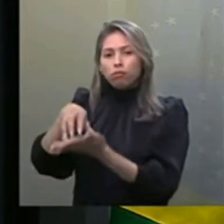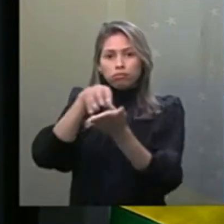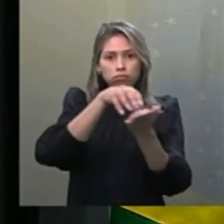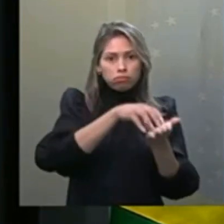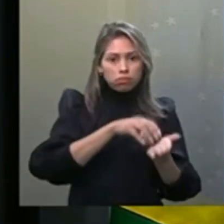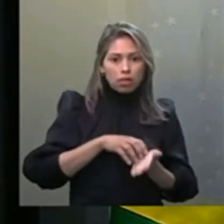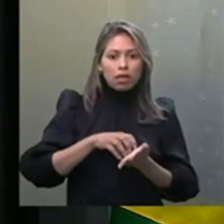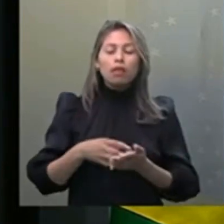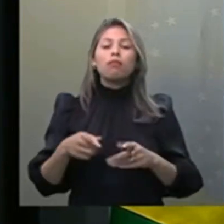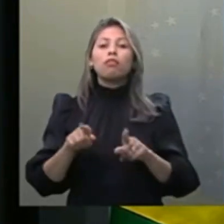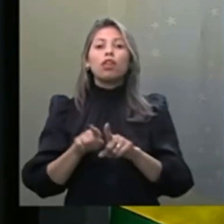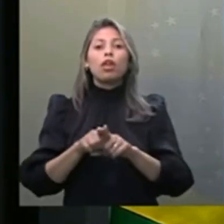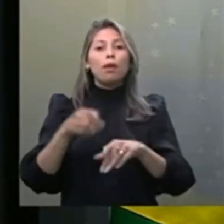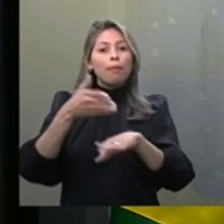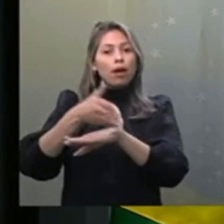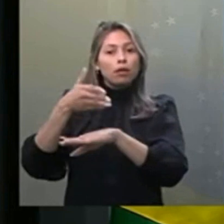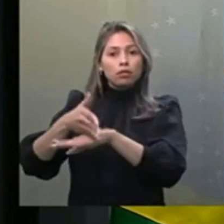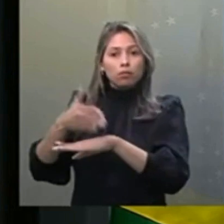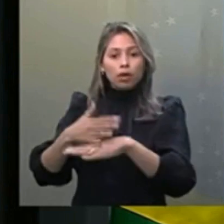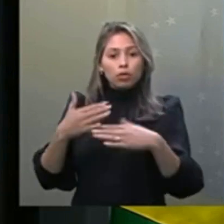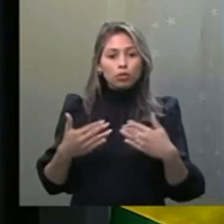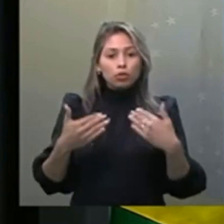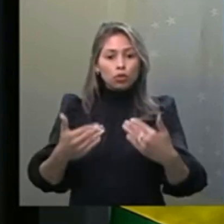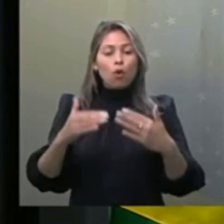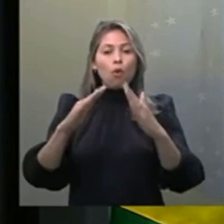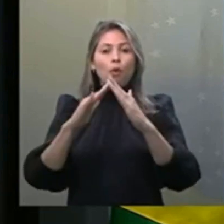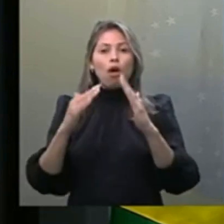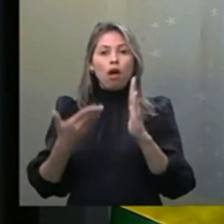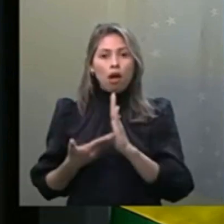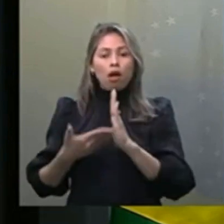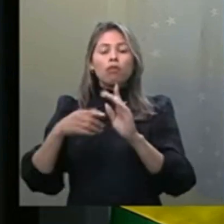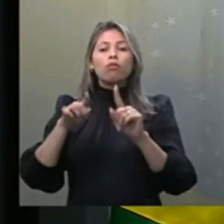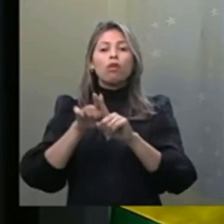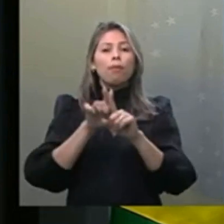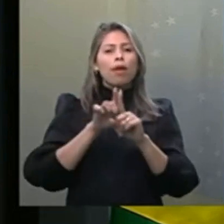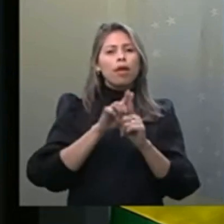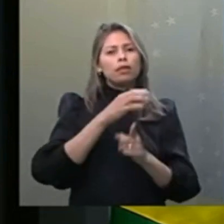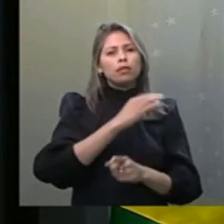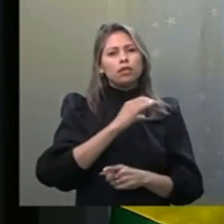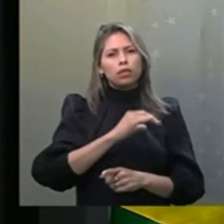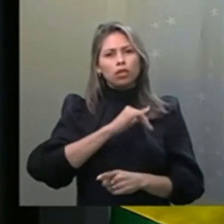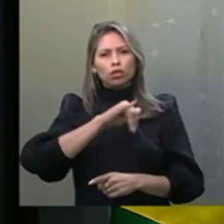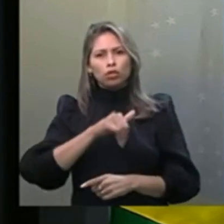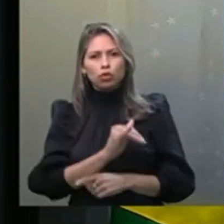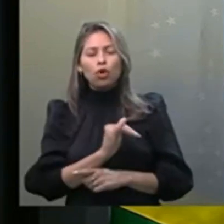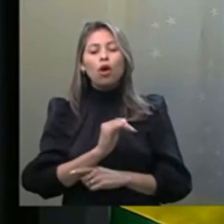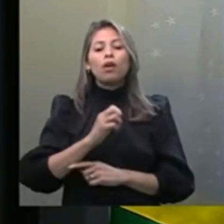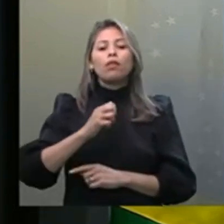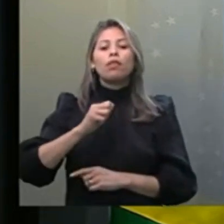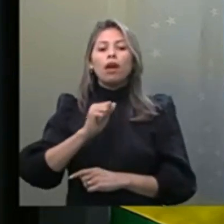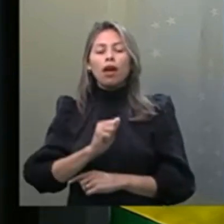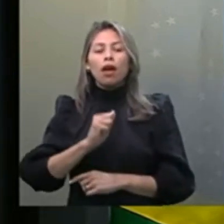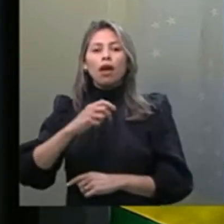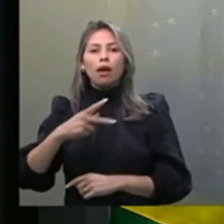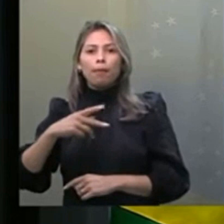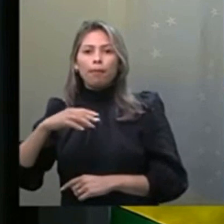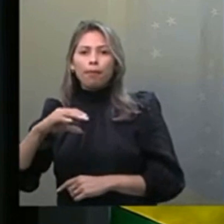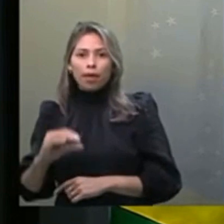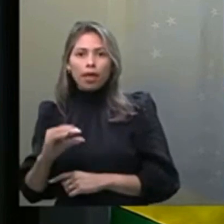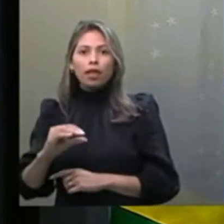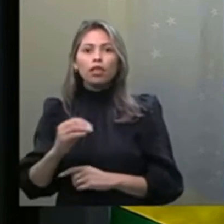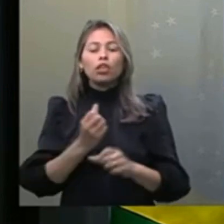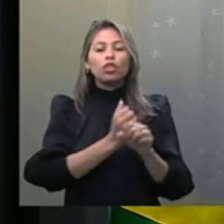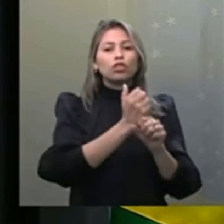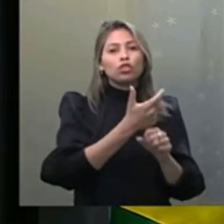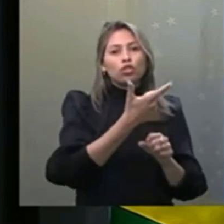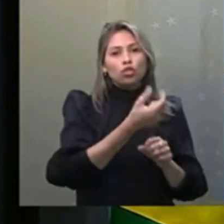senhor presidente Rodrigo Pacheco, aguardando votação na CCJ, a PEC 19 de 2019,